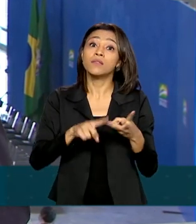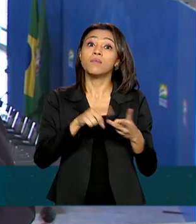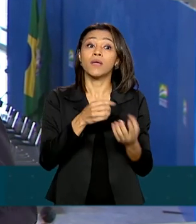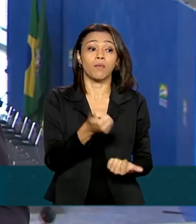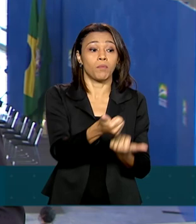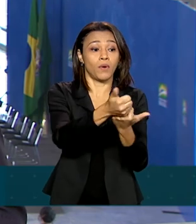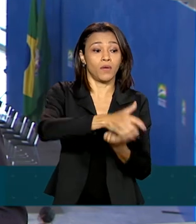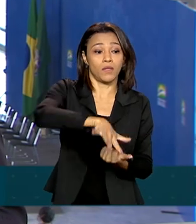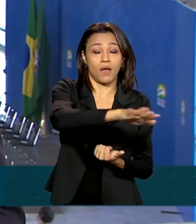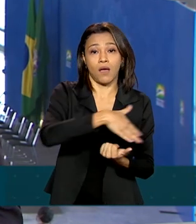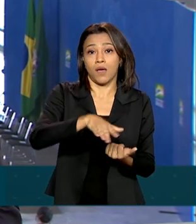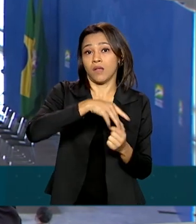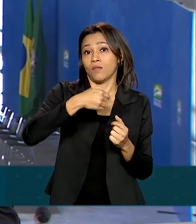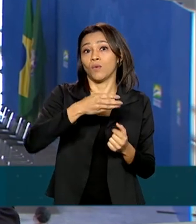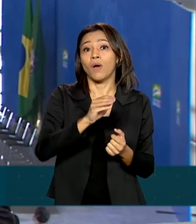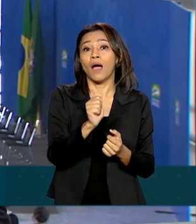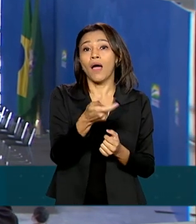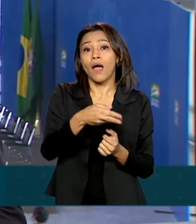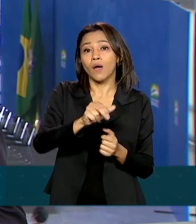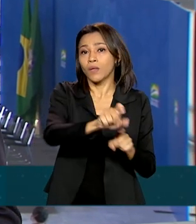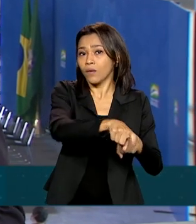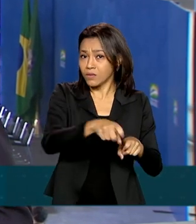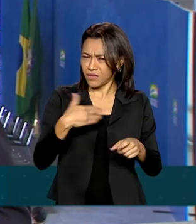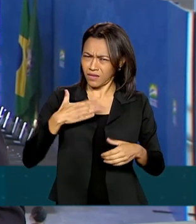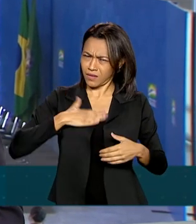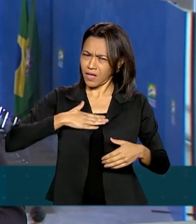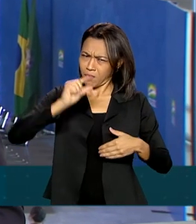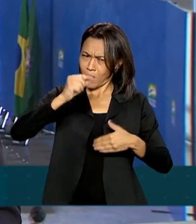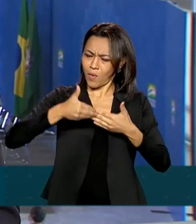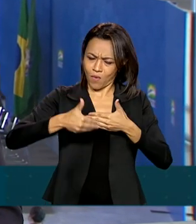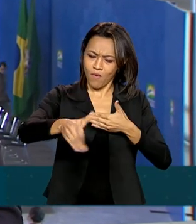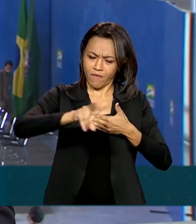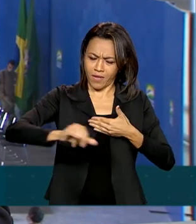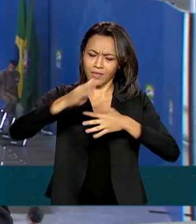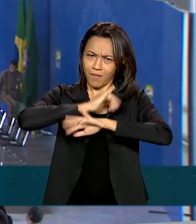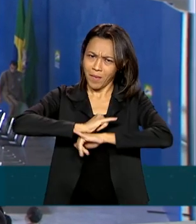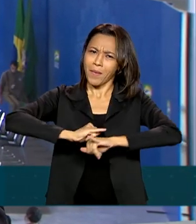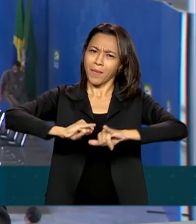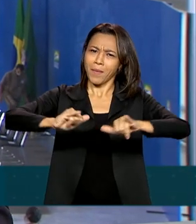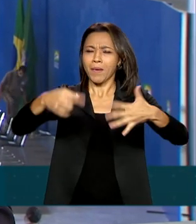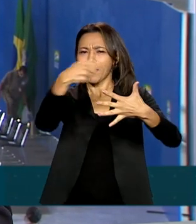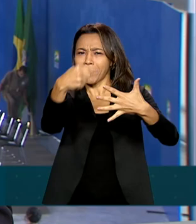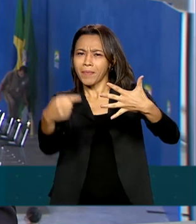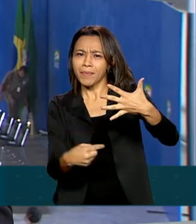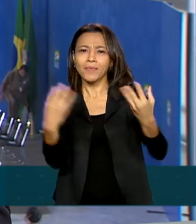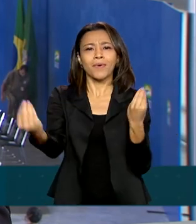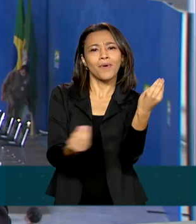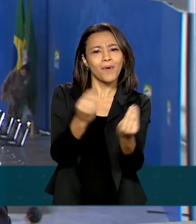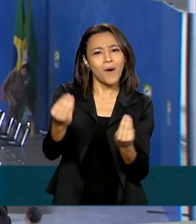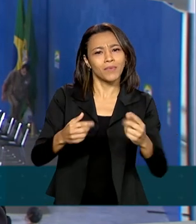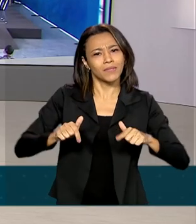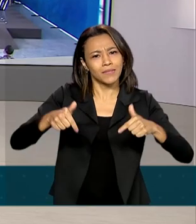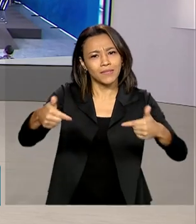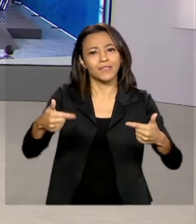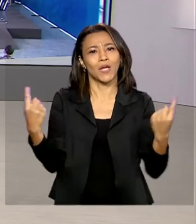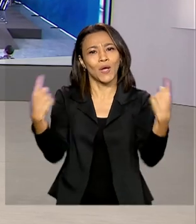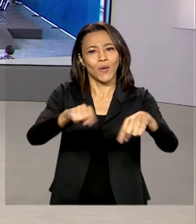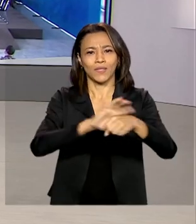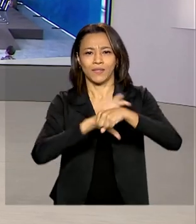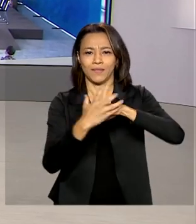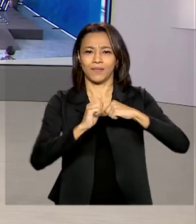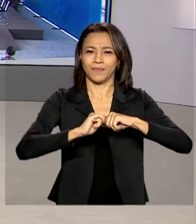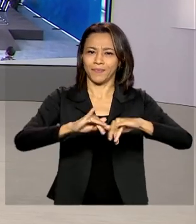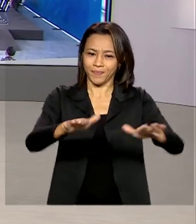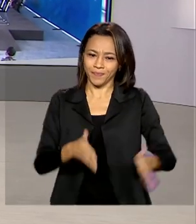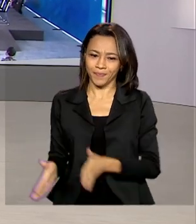previsto um evento aqui no Palácio do Planalto sobre as ações do governo de combate à Covid-19. Renata? Tá certo, Glauco.